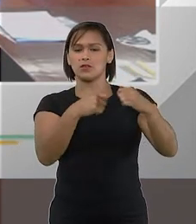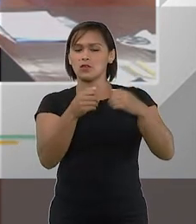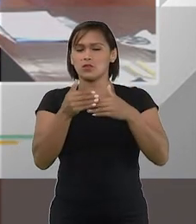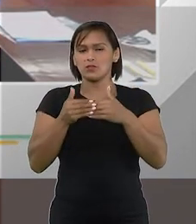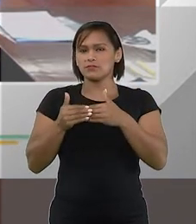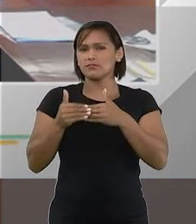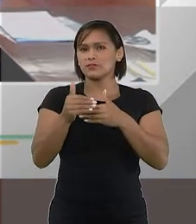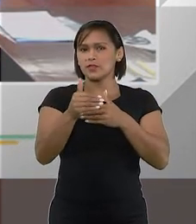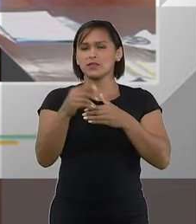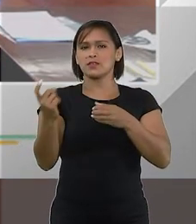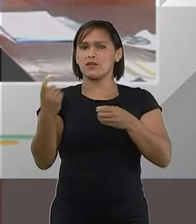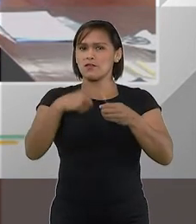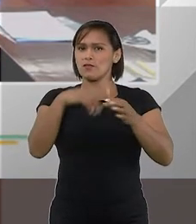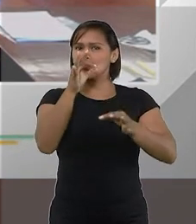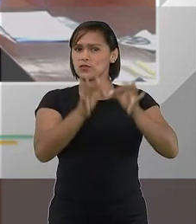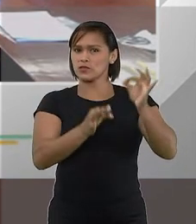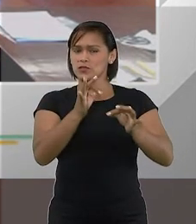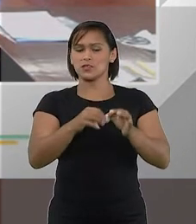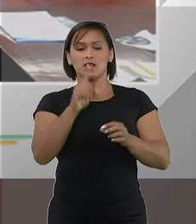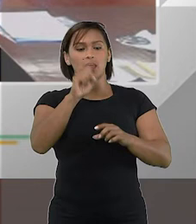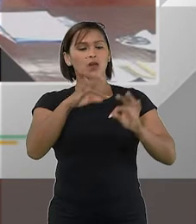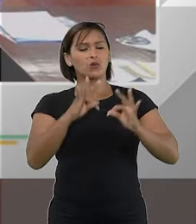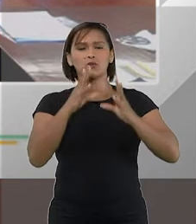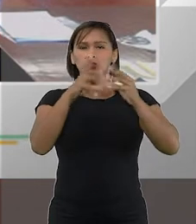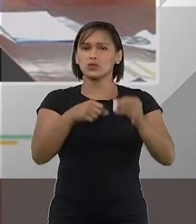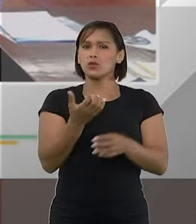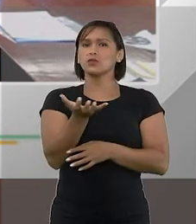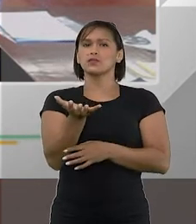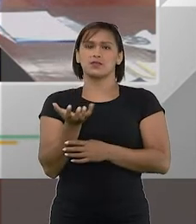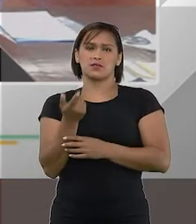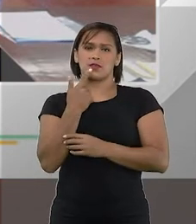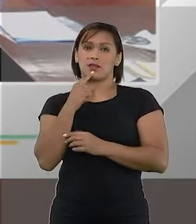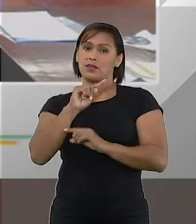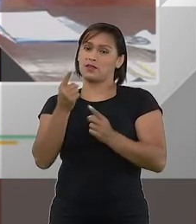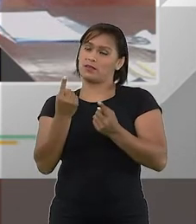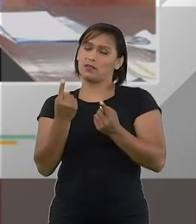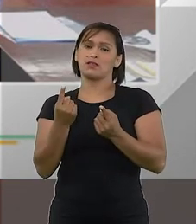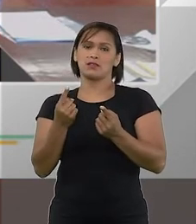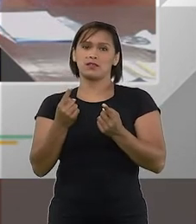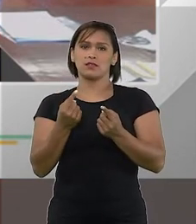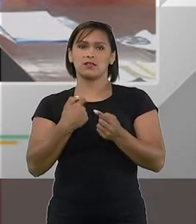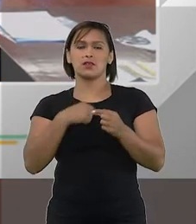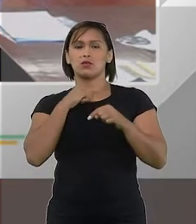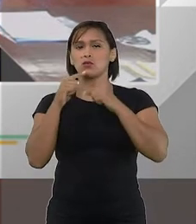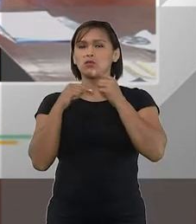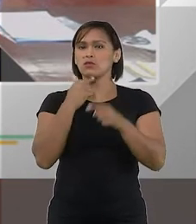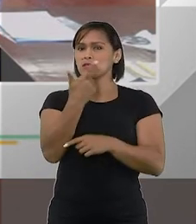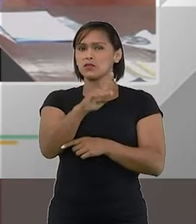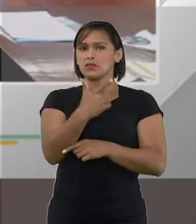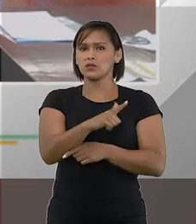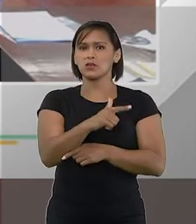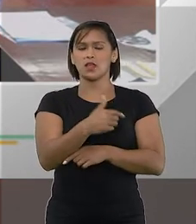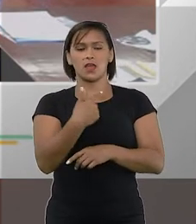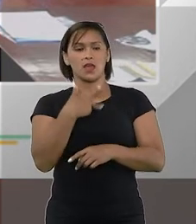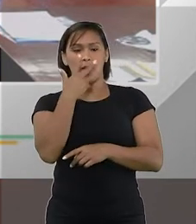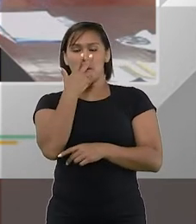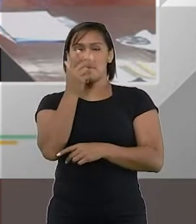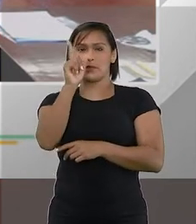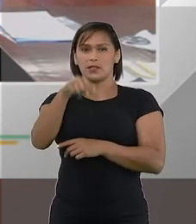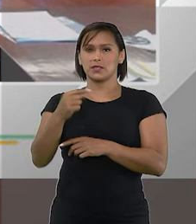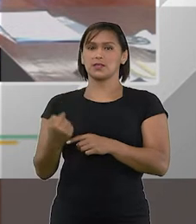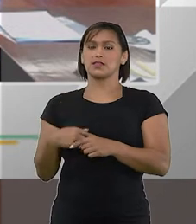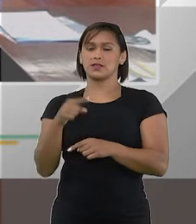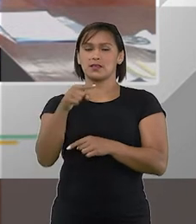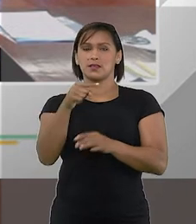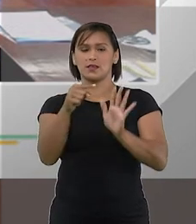no processo de recuperação judicial é o que todos nós queremos. Então, sem dúvida alguma, a mim parece